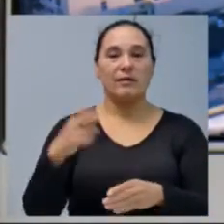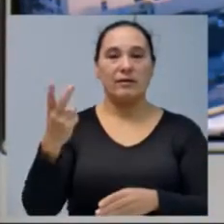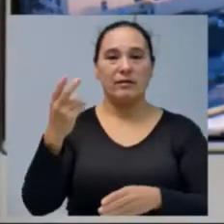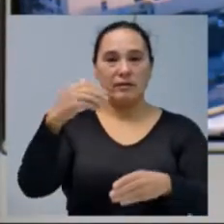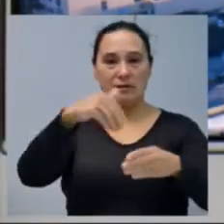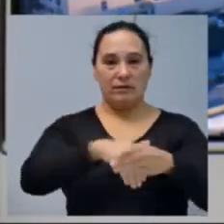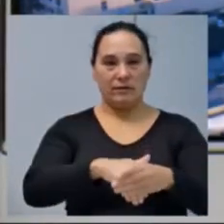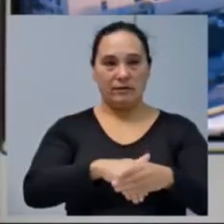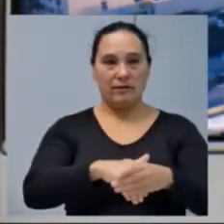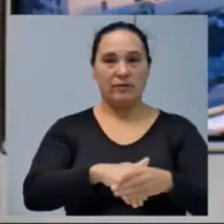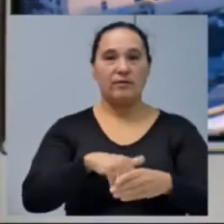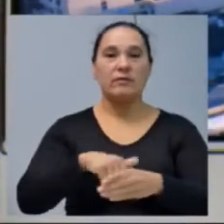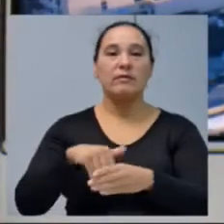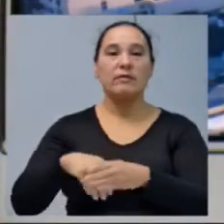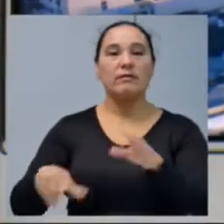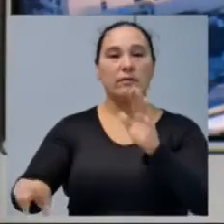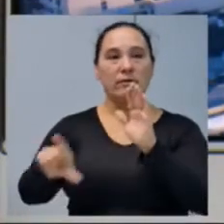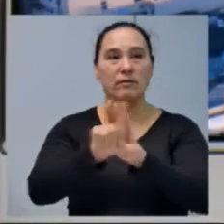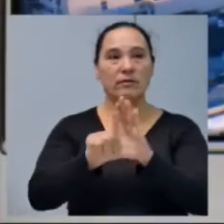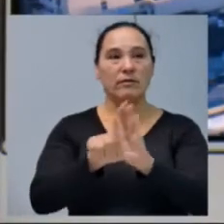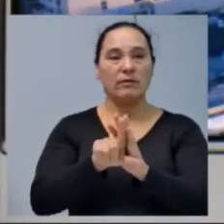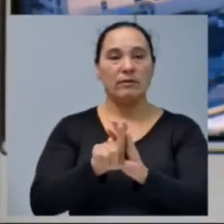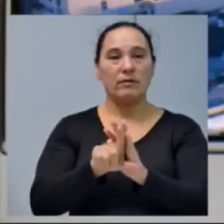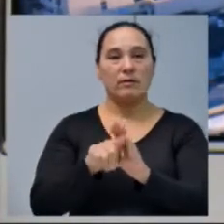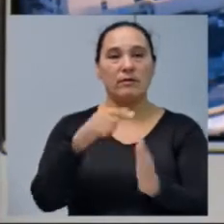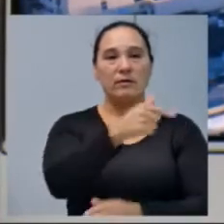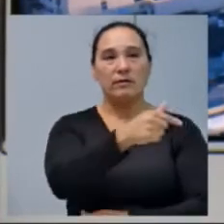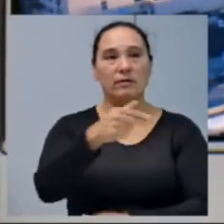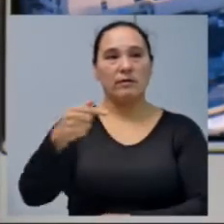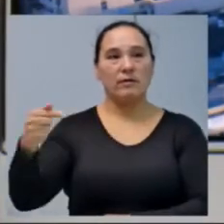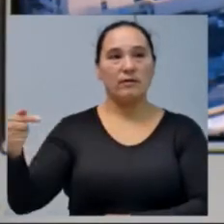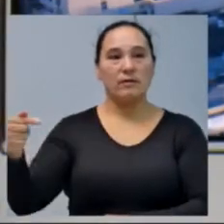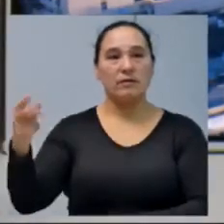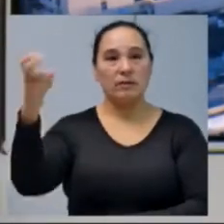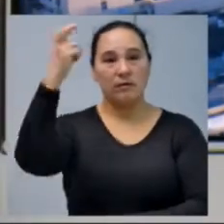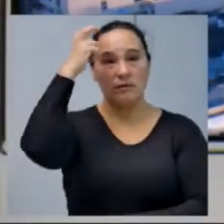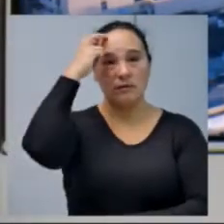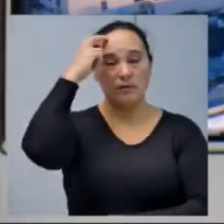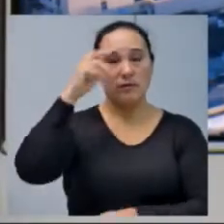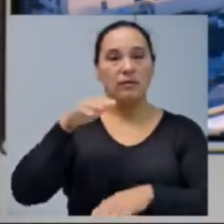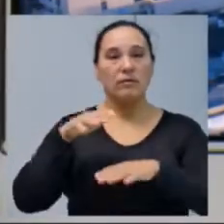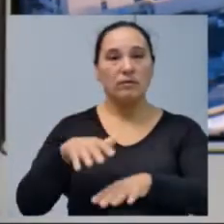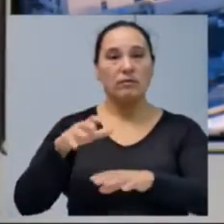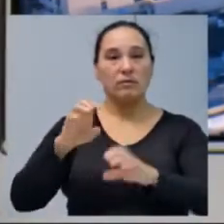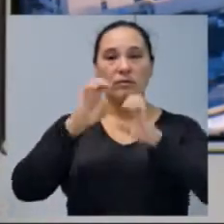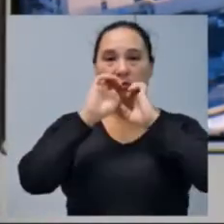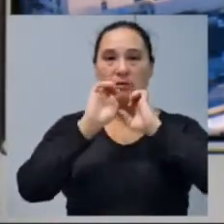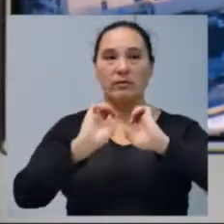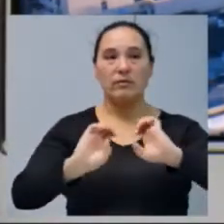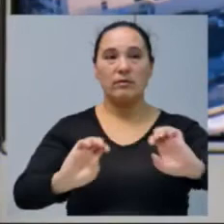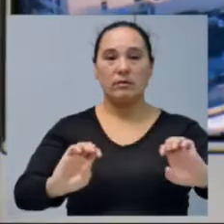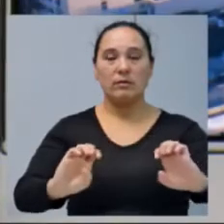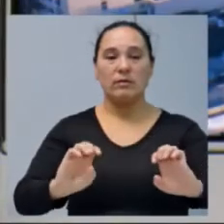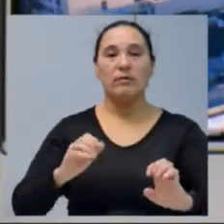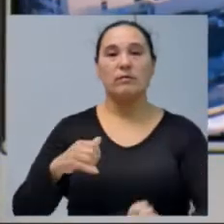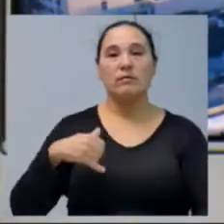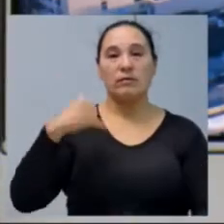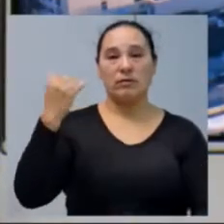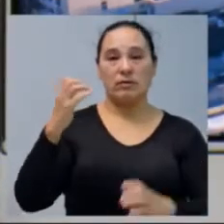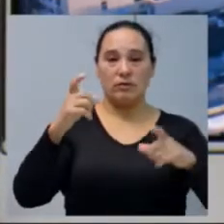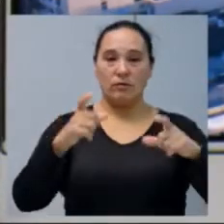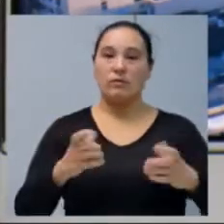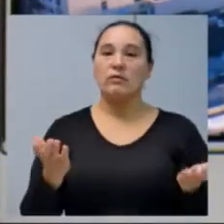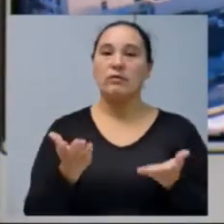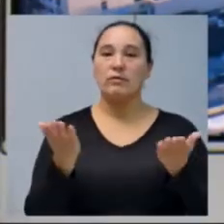votação do projeto de lei que institui a Semana da Cultura e do Movimento Evangelico. Eu quero aproveitar o espaço